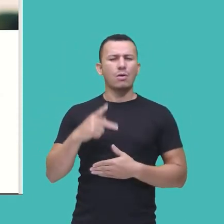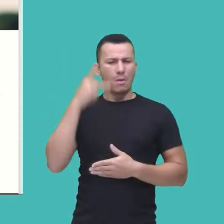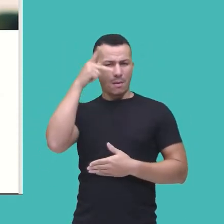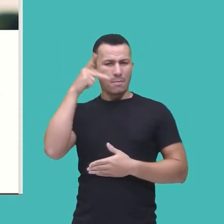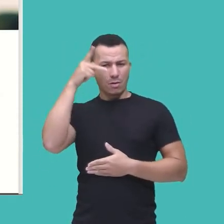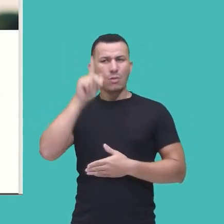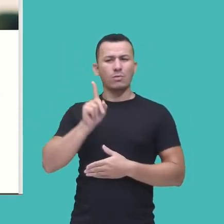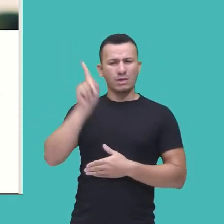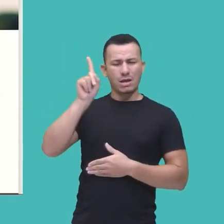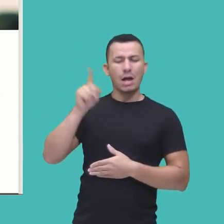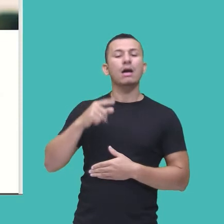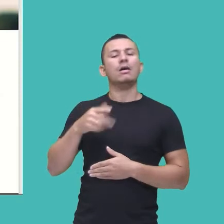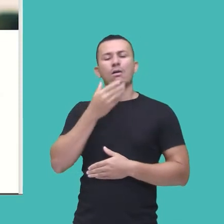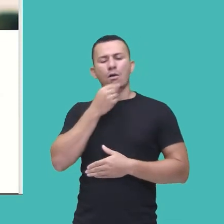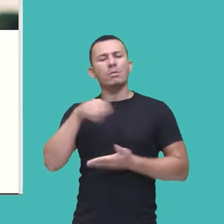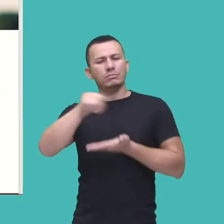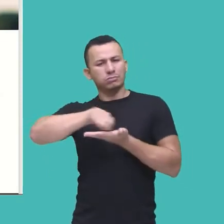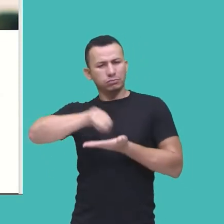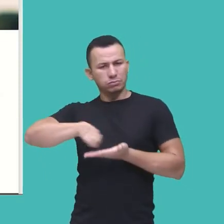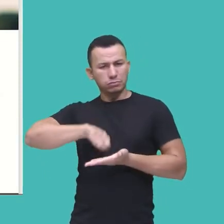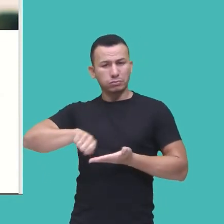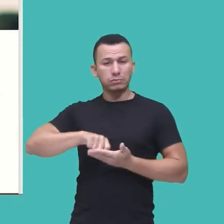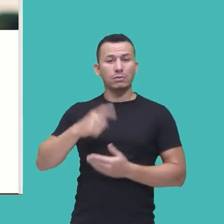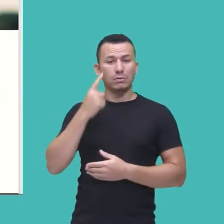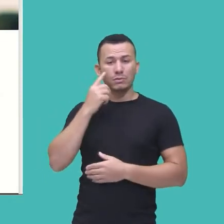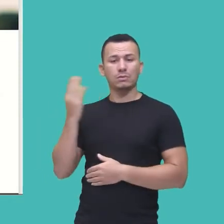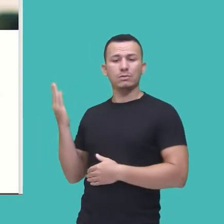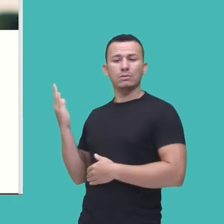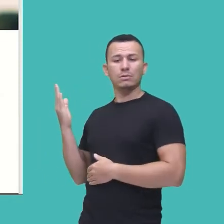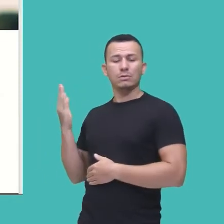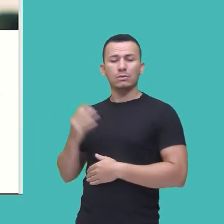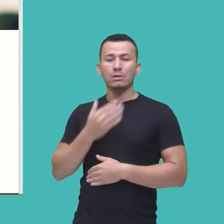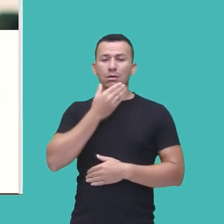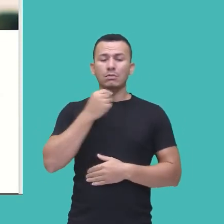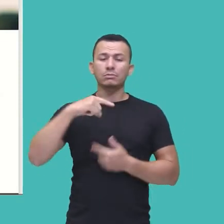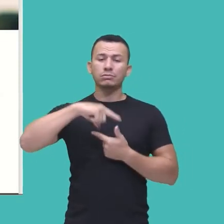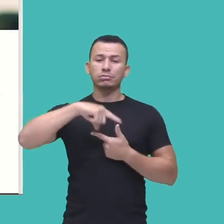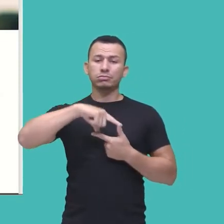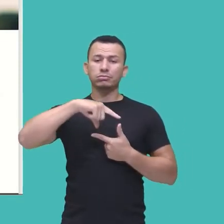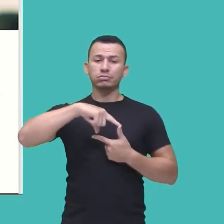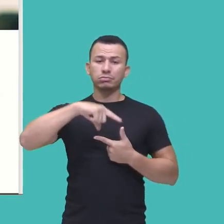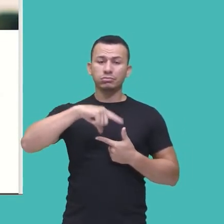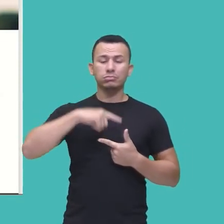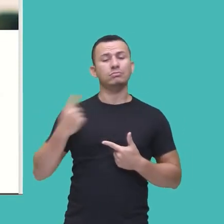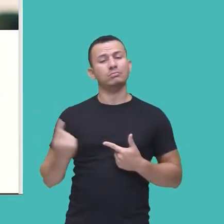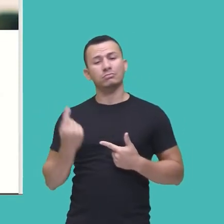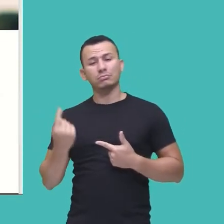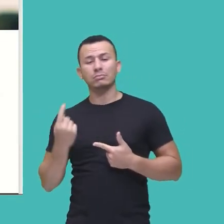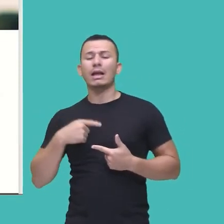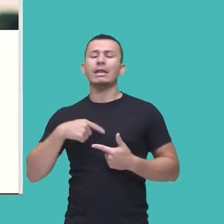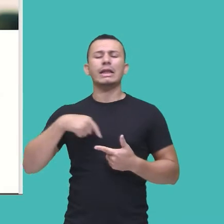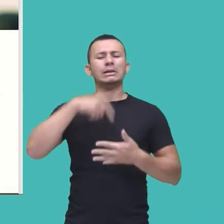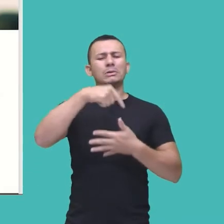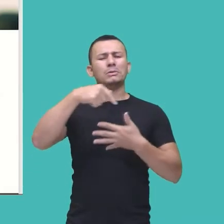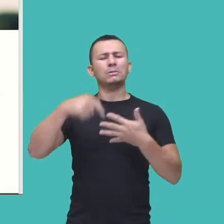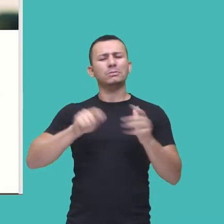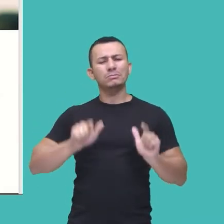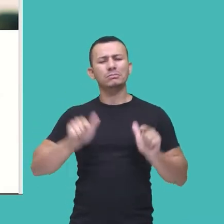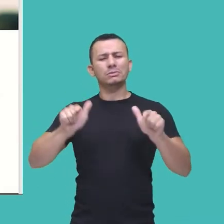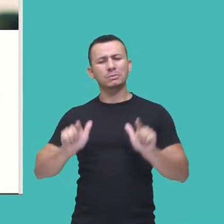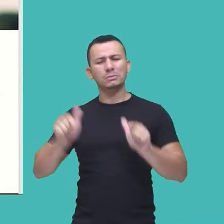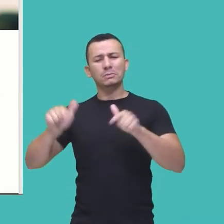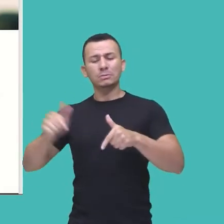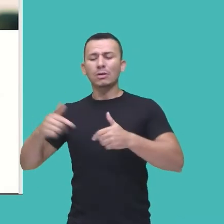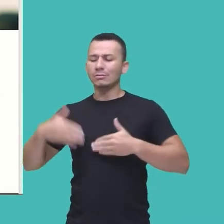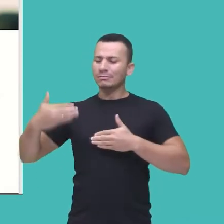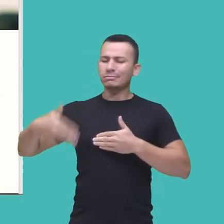solitário geral, né, que é esse personagem que a gente está vendo aqui, que ele tem ali sérios desafios e durante aí a sua